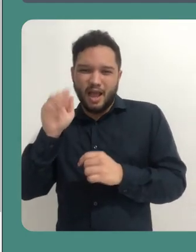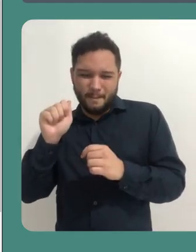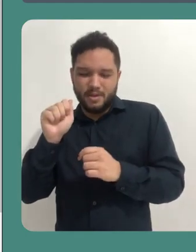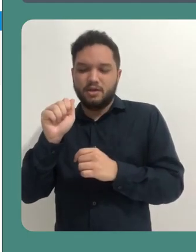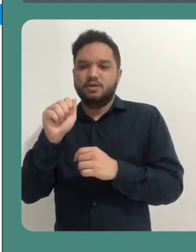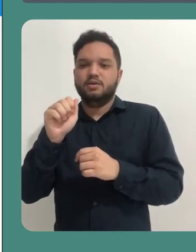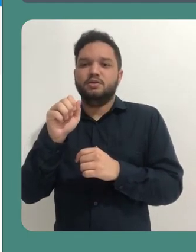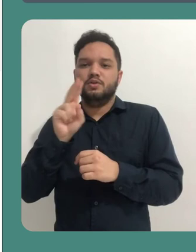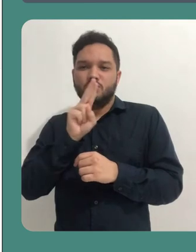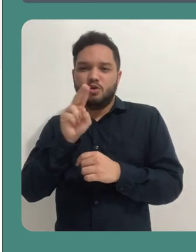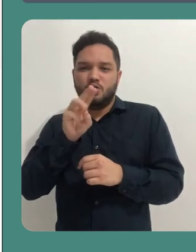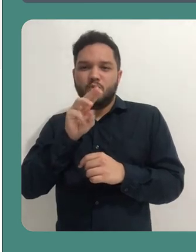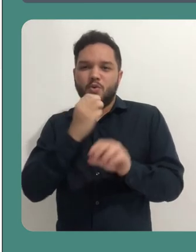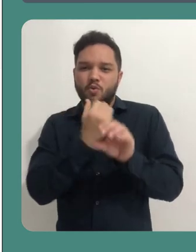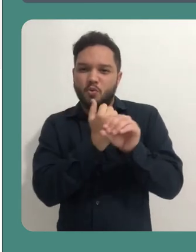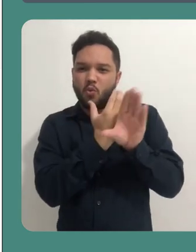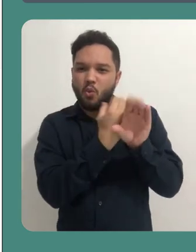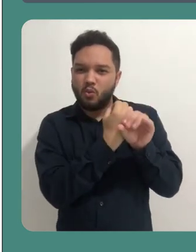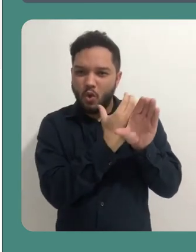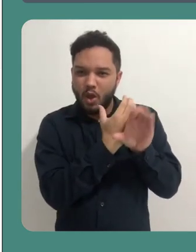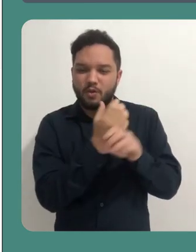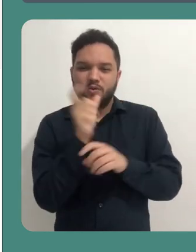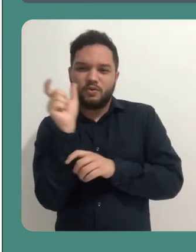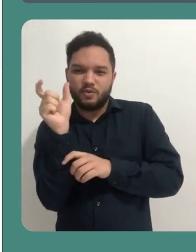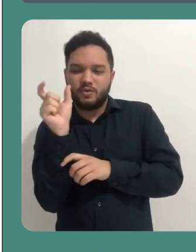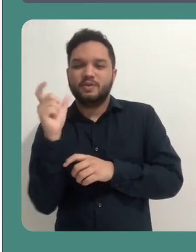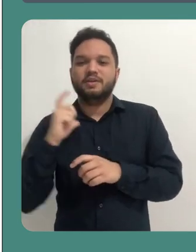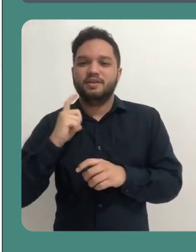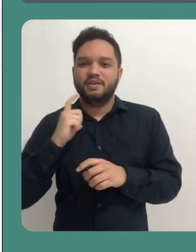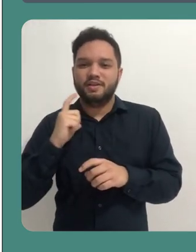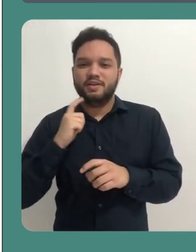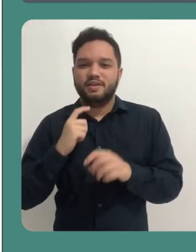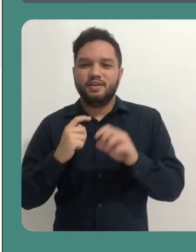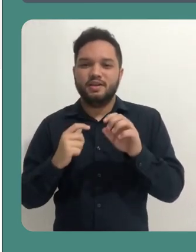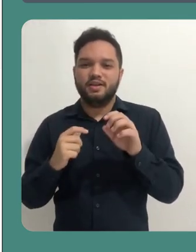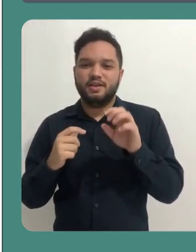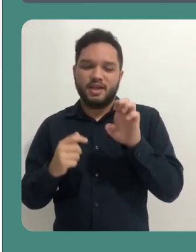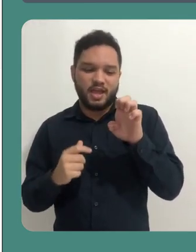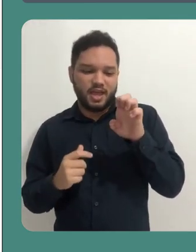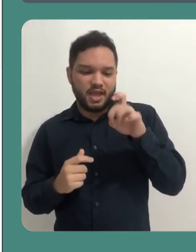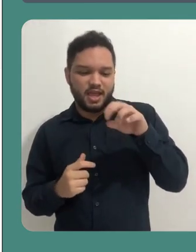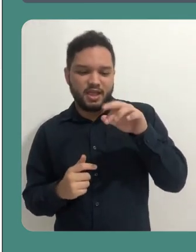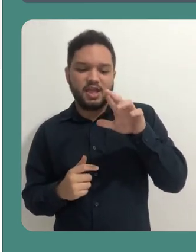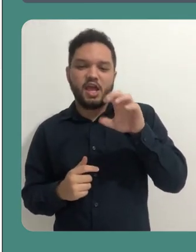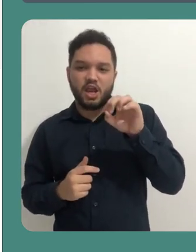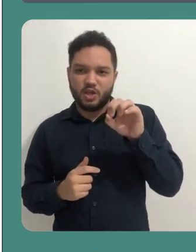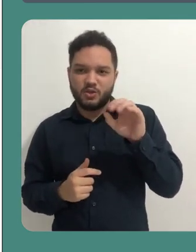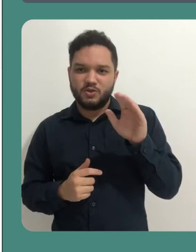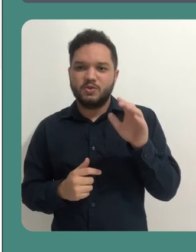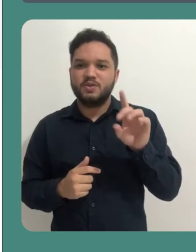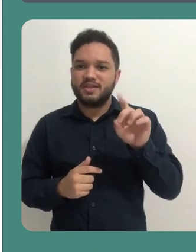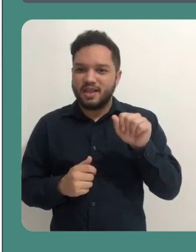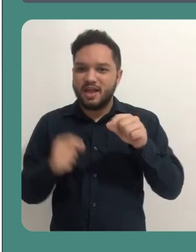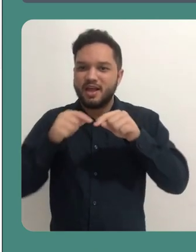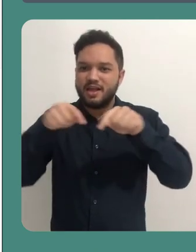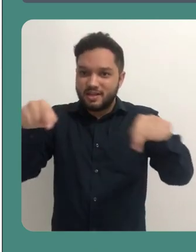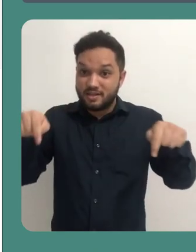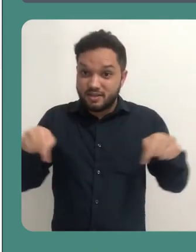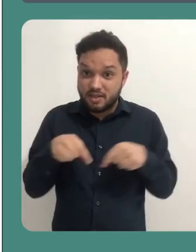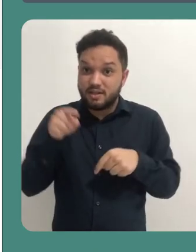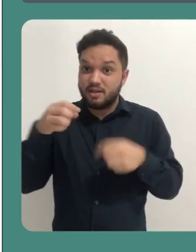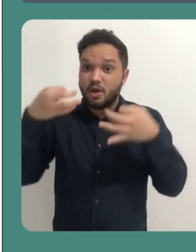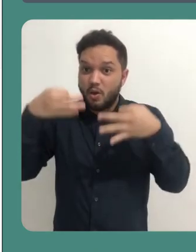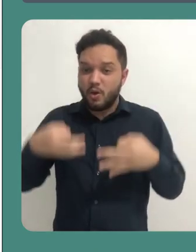aba Webconferência e está aqui, endereço da sala. Esse é o link